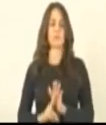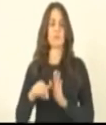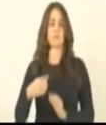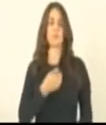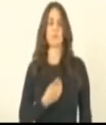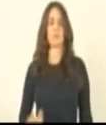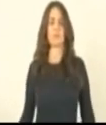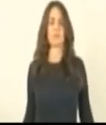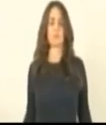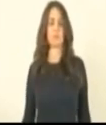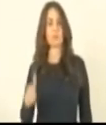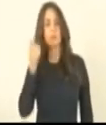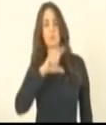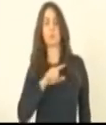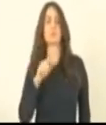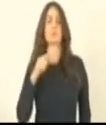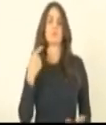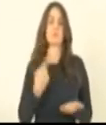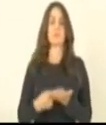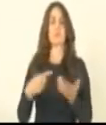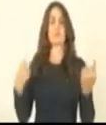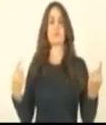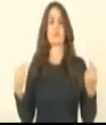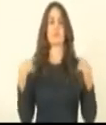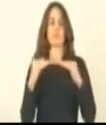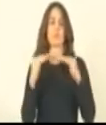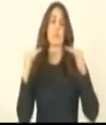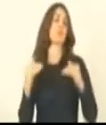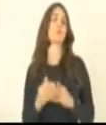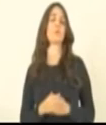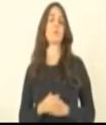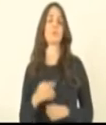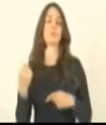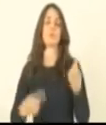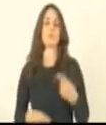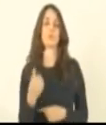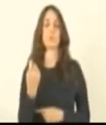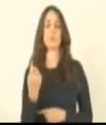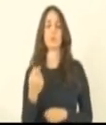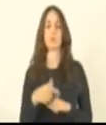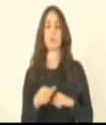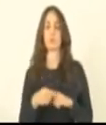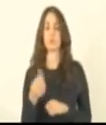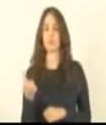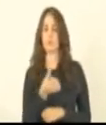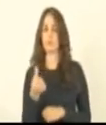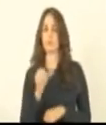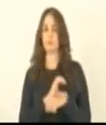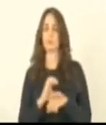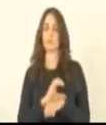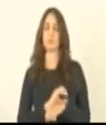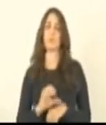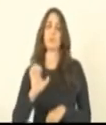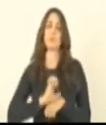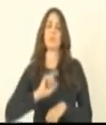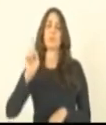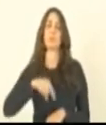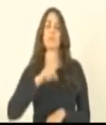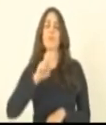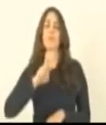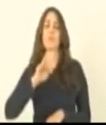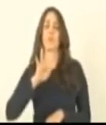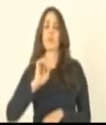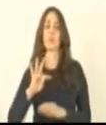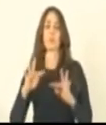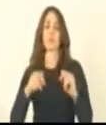governo. Nós chegaremos a um acordo. Discussão única nos termos do artigo 66, parágrafo 6 da Constituição Estadual, de veto total para o Proédio de Lei